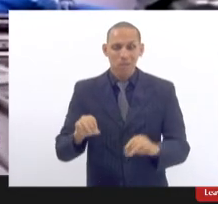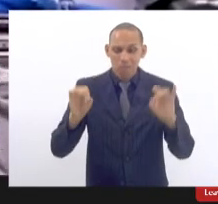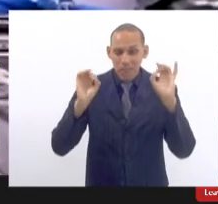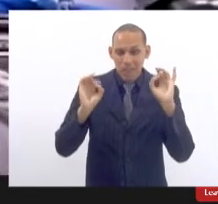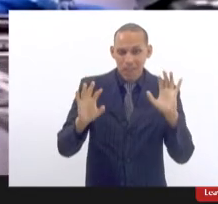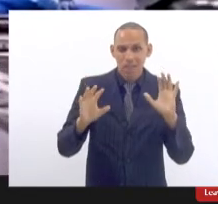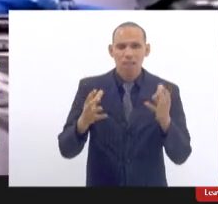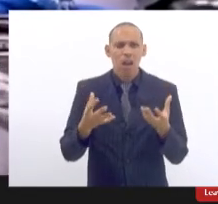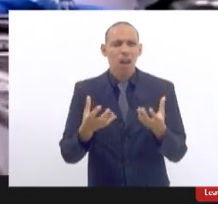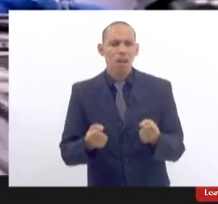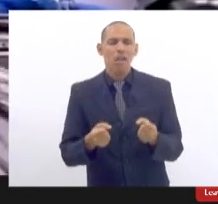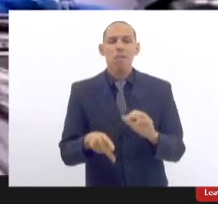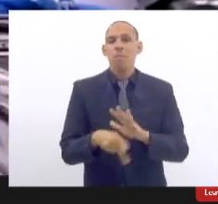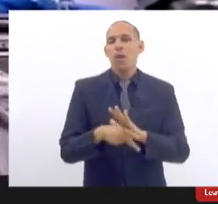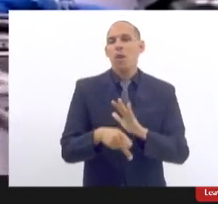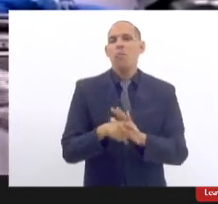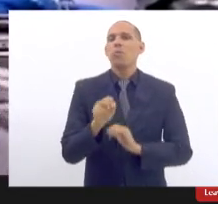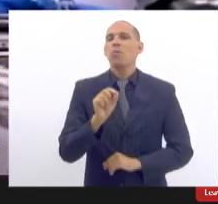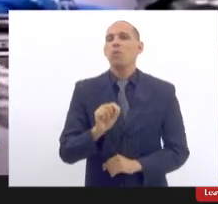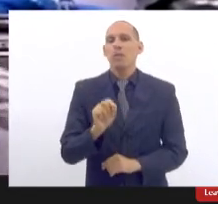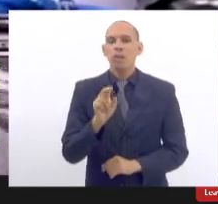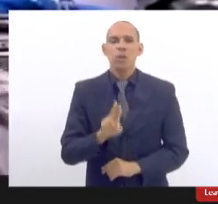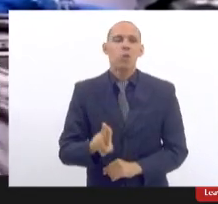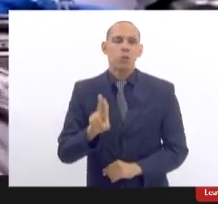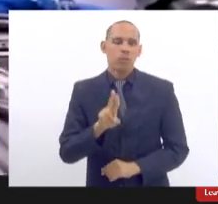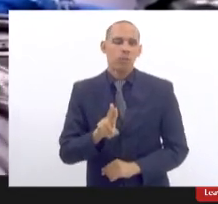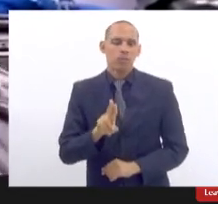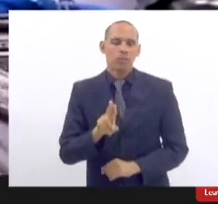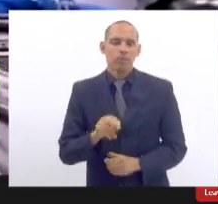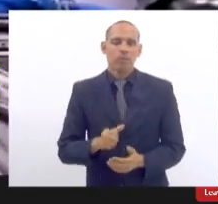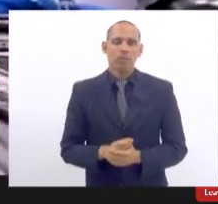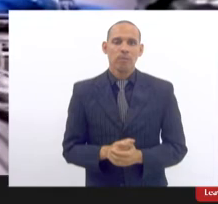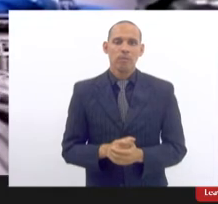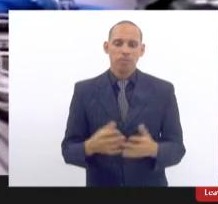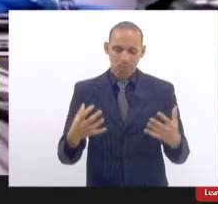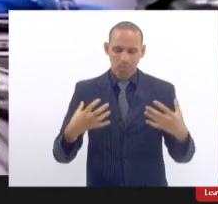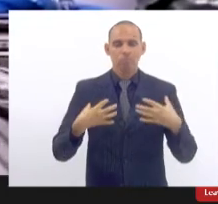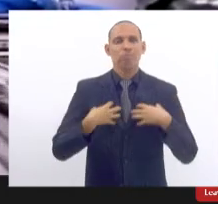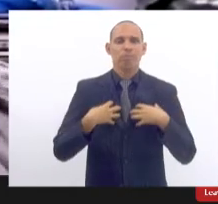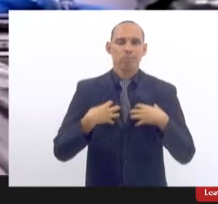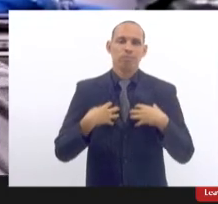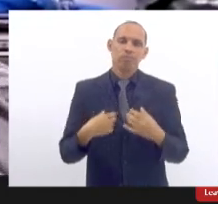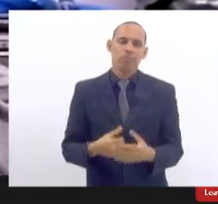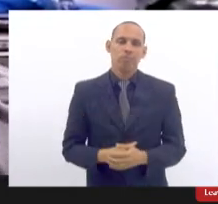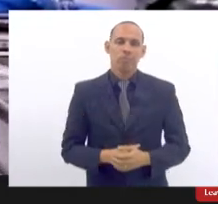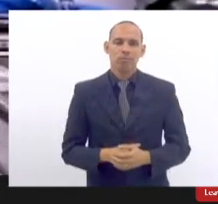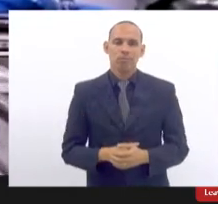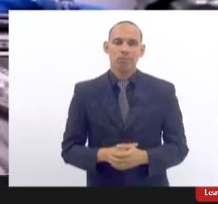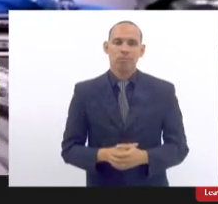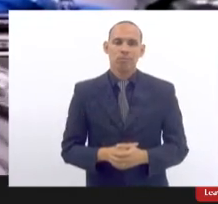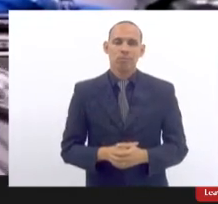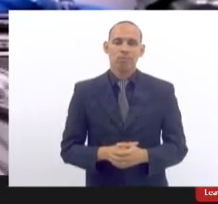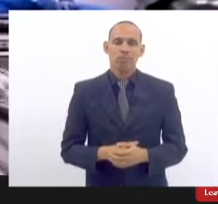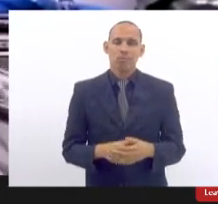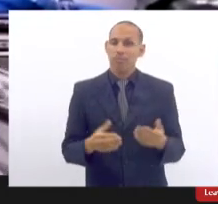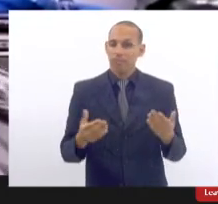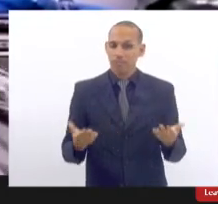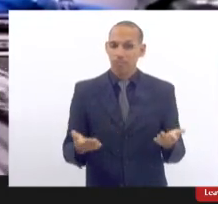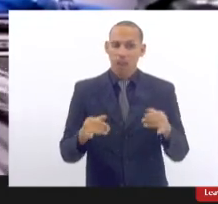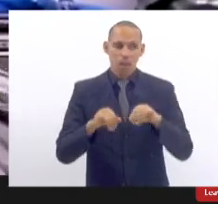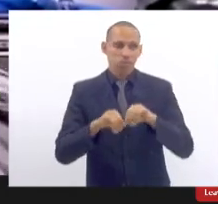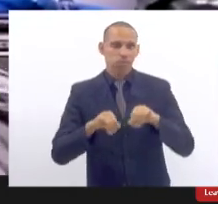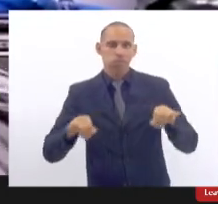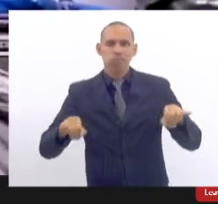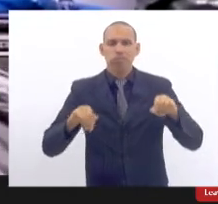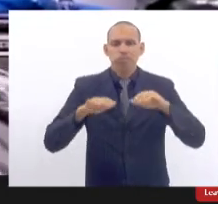específico sobre a utilização do implante mamário e que isso possa ser divulgado